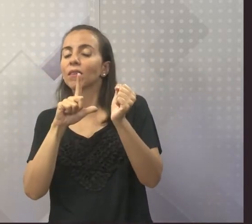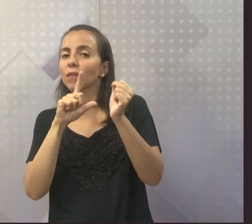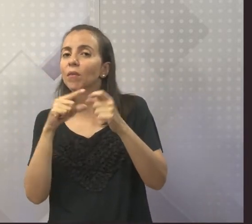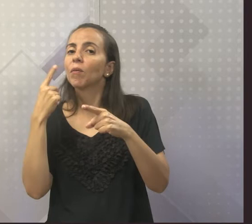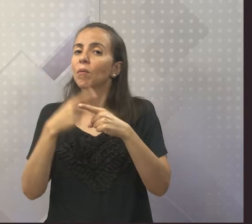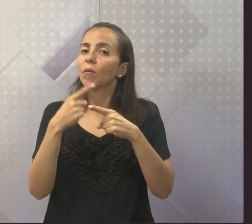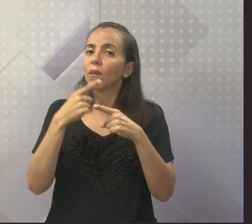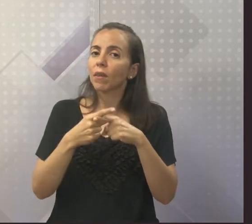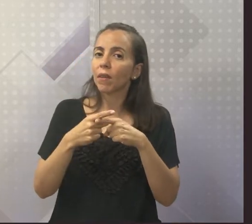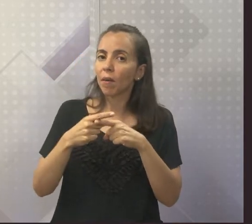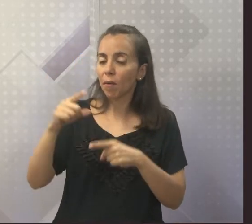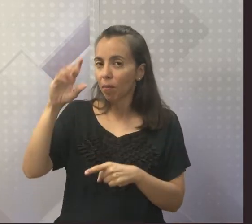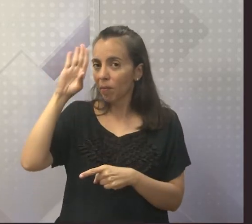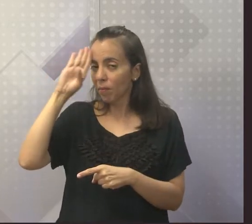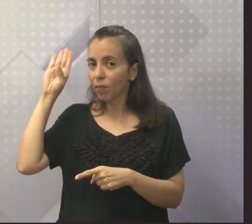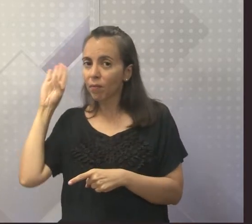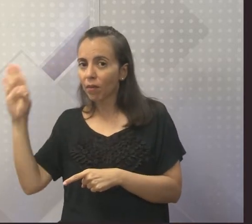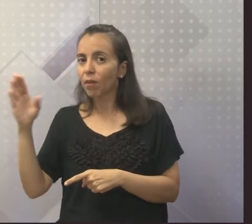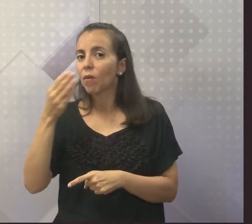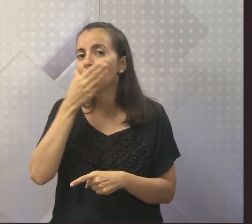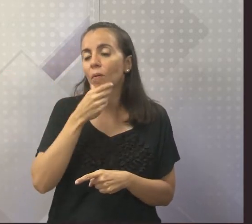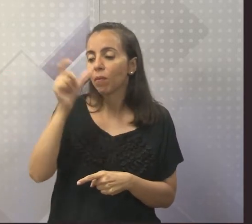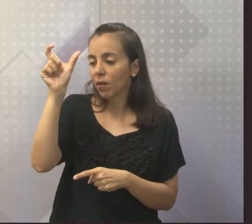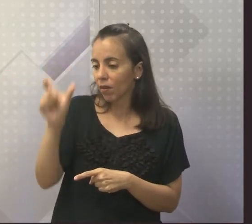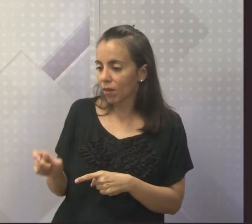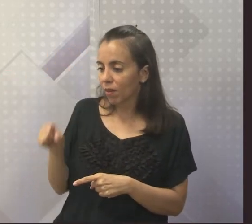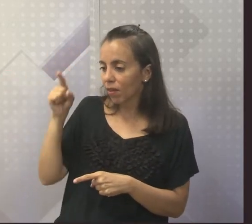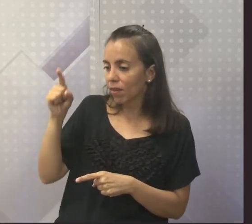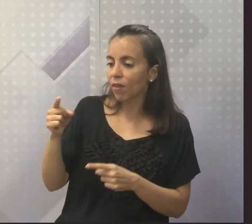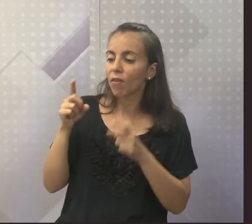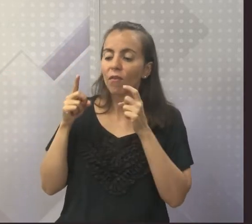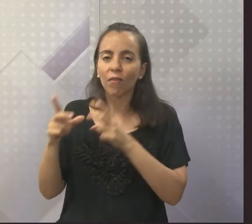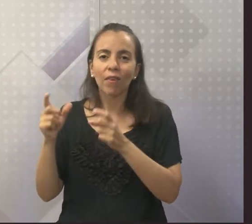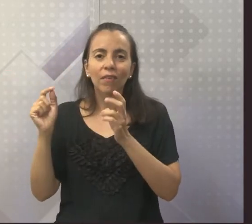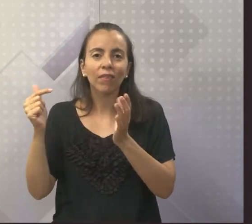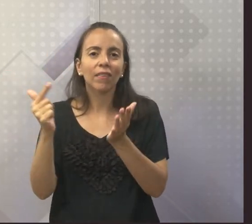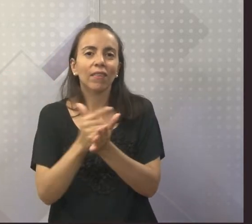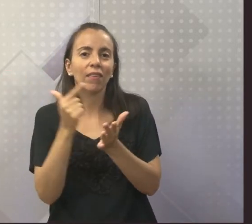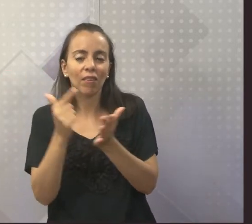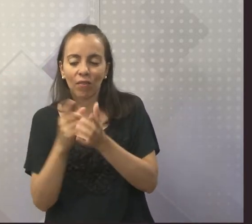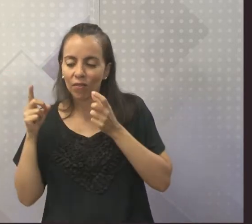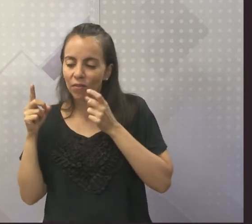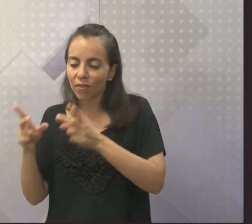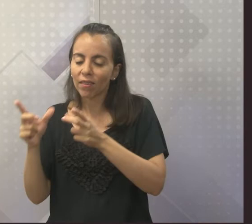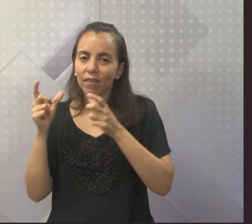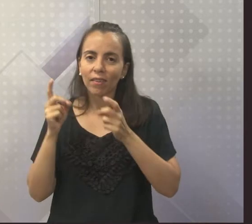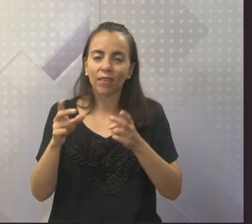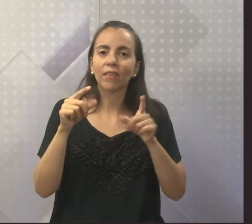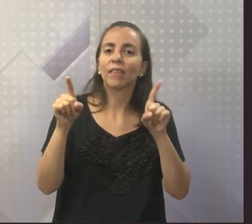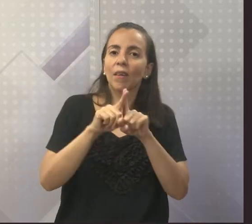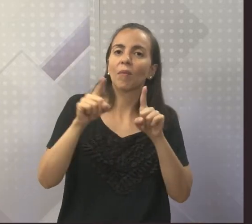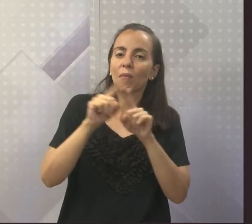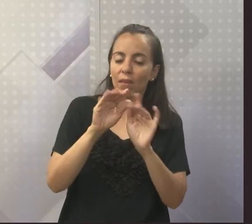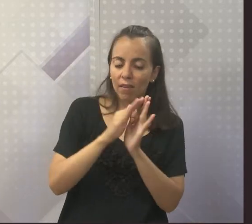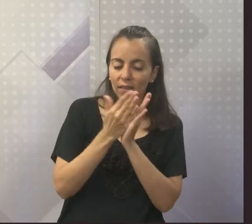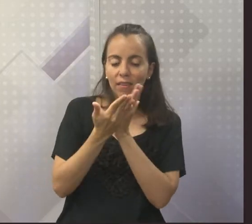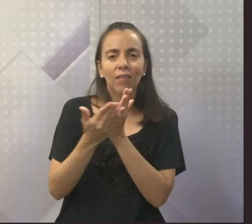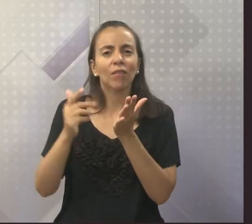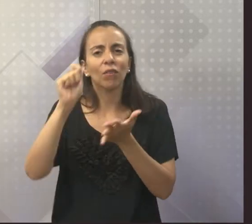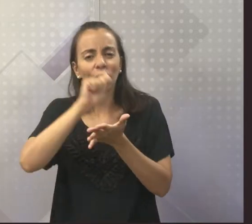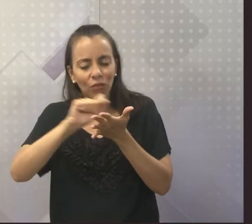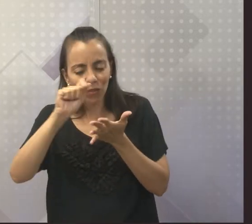foi o comerciante, livreiro e editor Francisco de Paula Brito. Gravem aí esse nome.